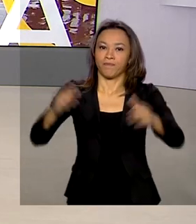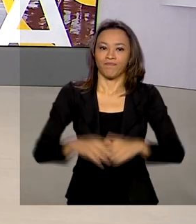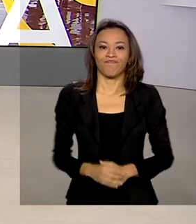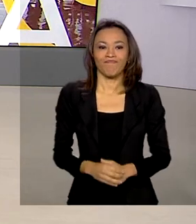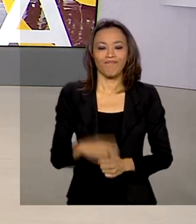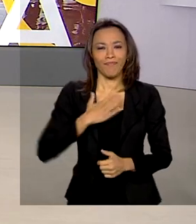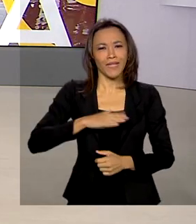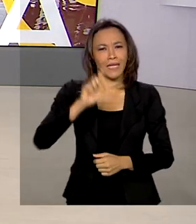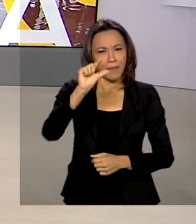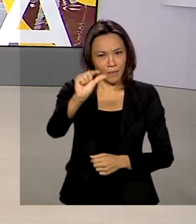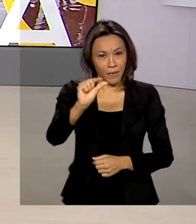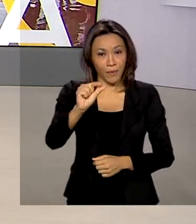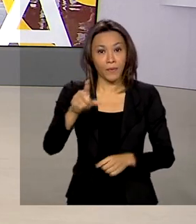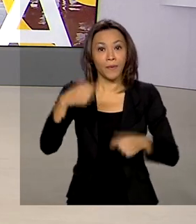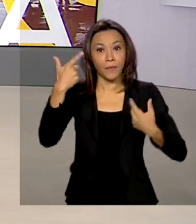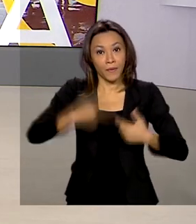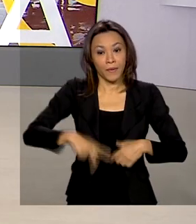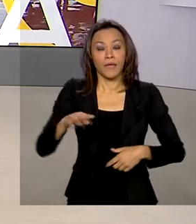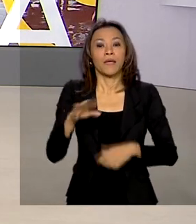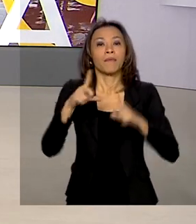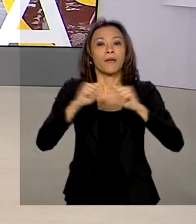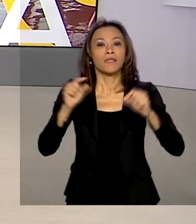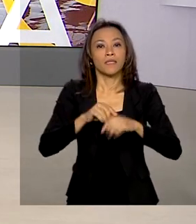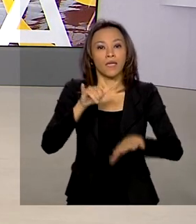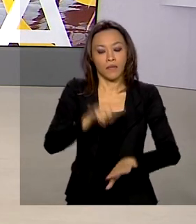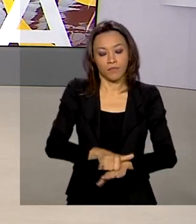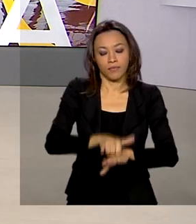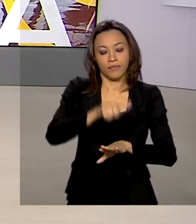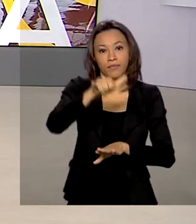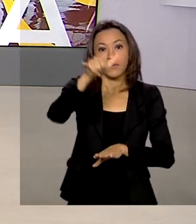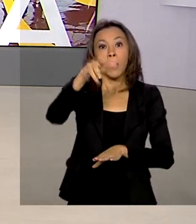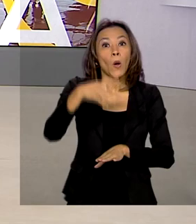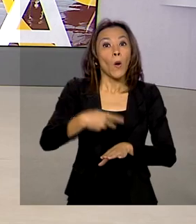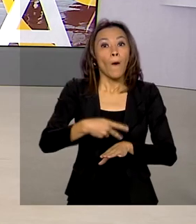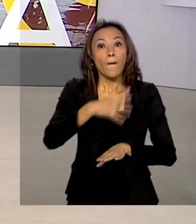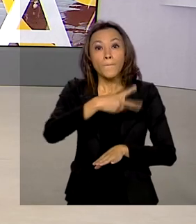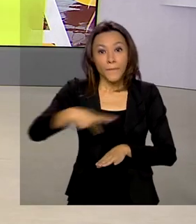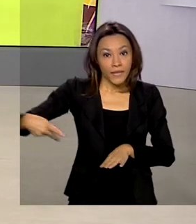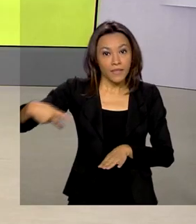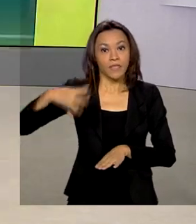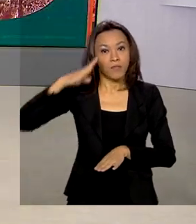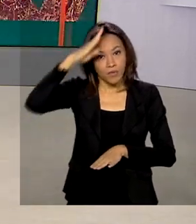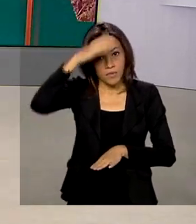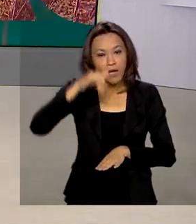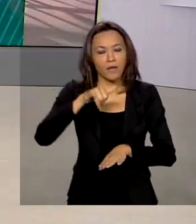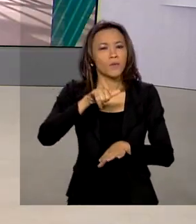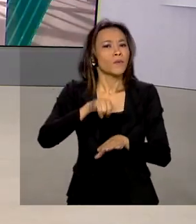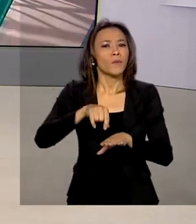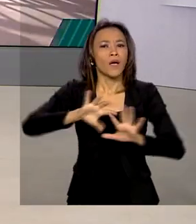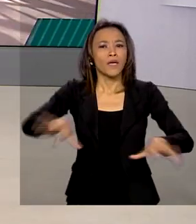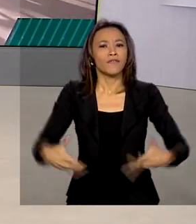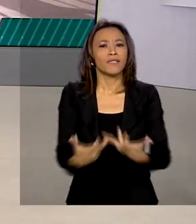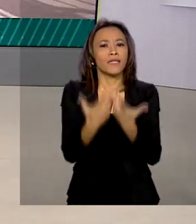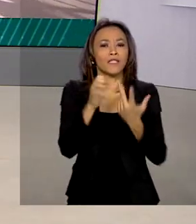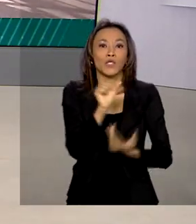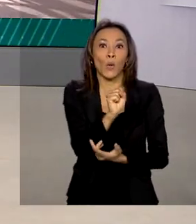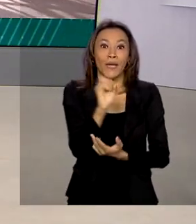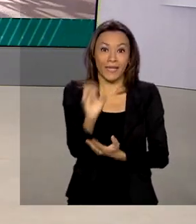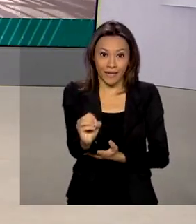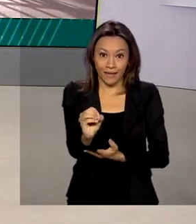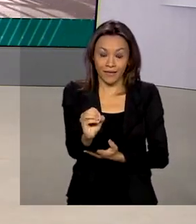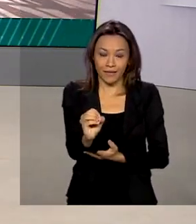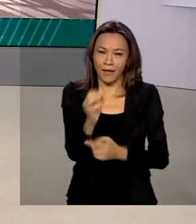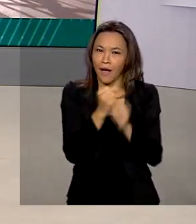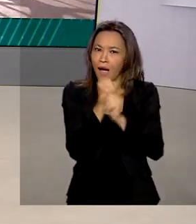Daqui a pouco, na Base Aérea de Brasília, o presidente Jair Bolsonaro participa da cerimônia em homenagem ao aniversário de 80 anos do